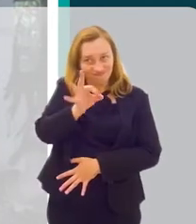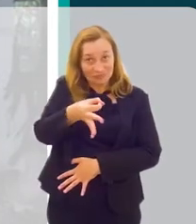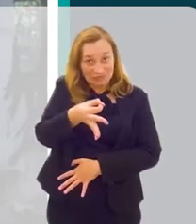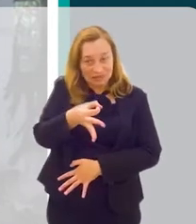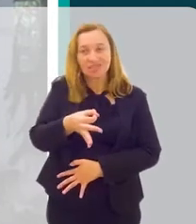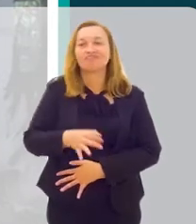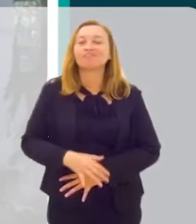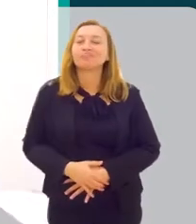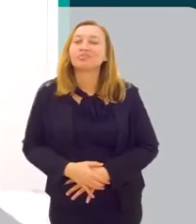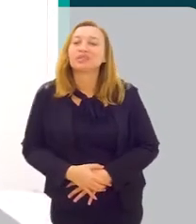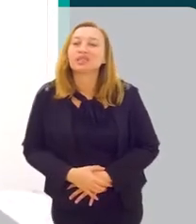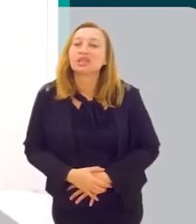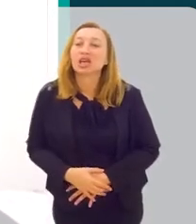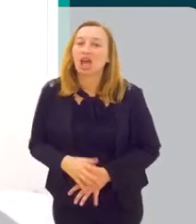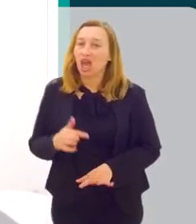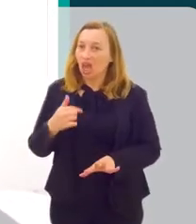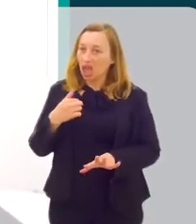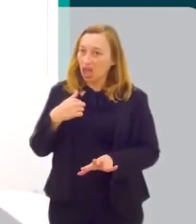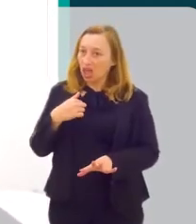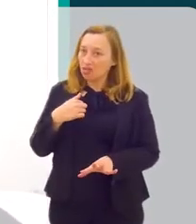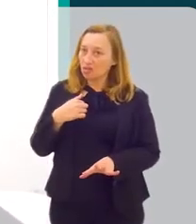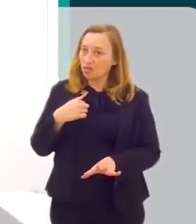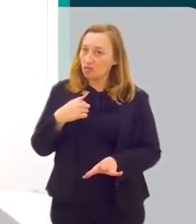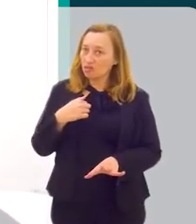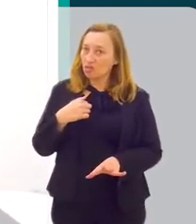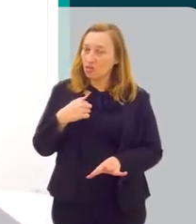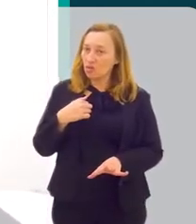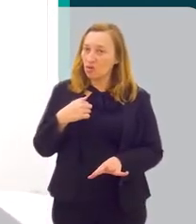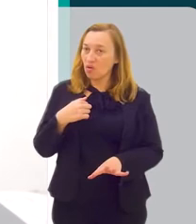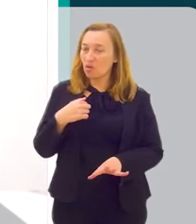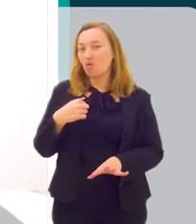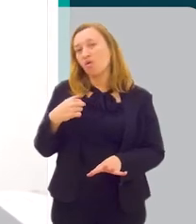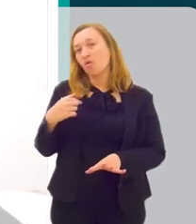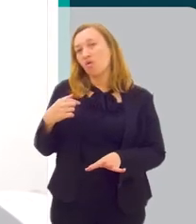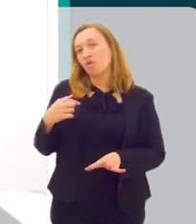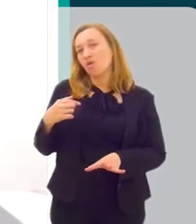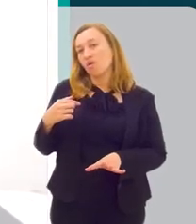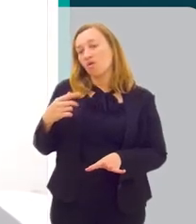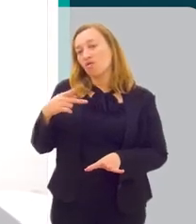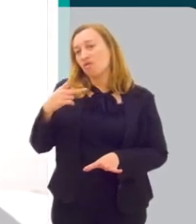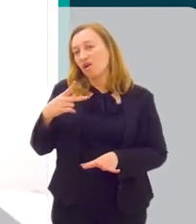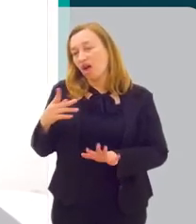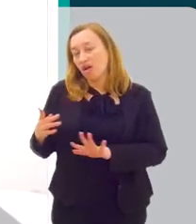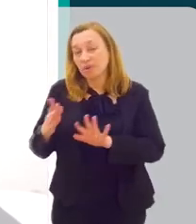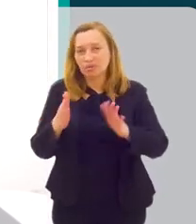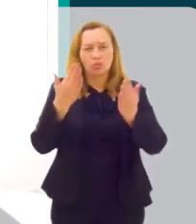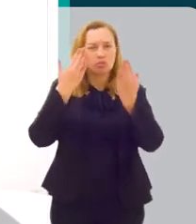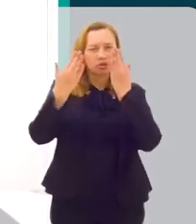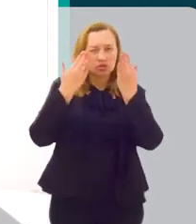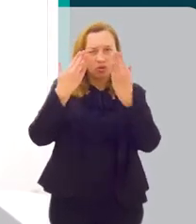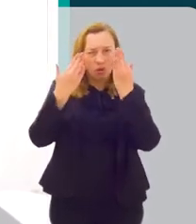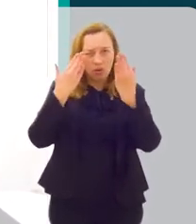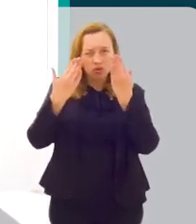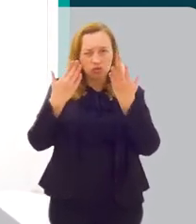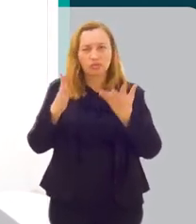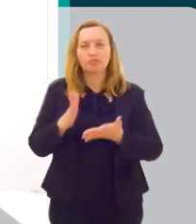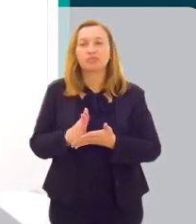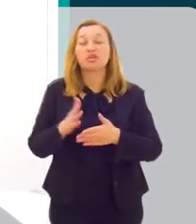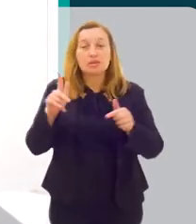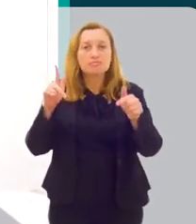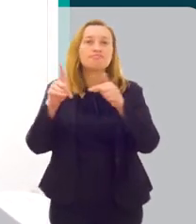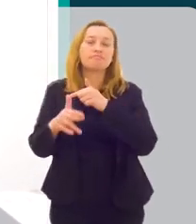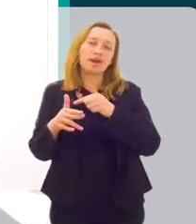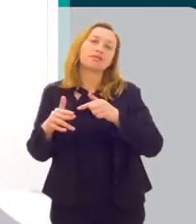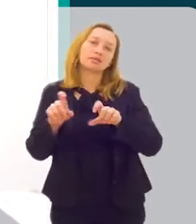Com certeza. Eu não vou puxar sardinha para o meu lado, tá? Mas eu acho que o fator psicológico,